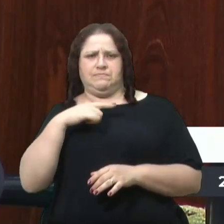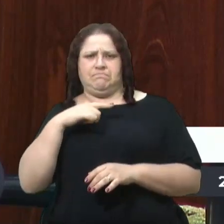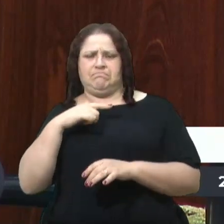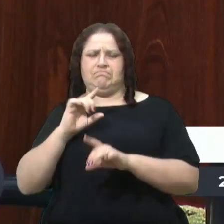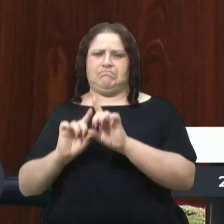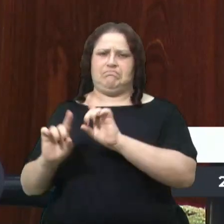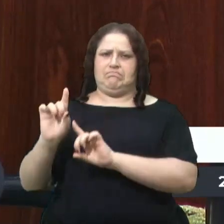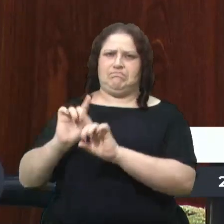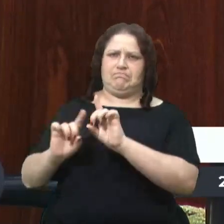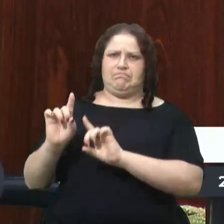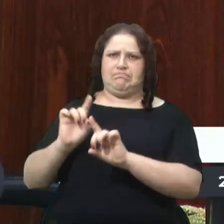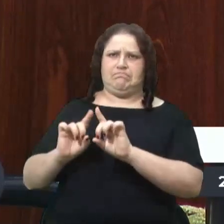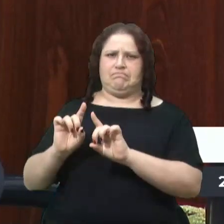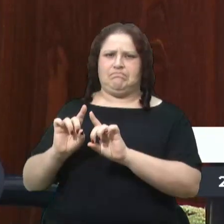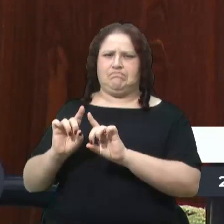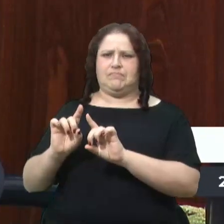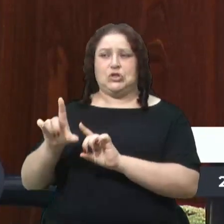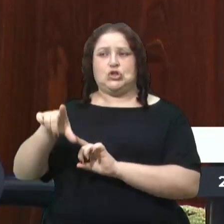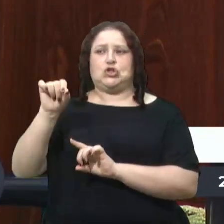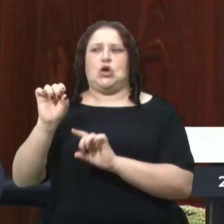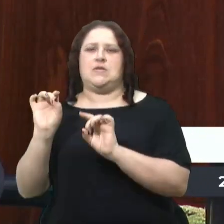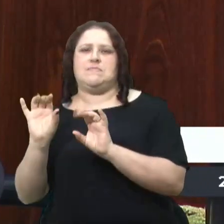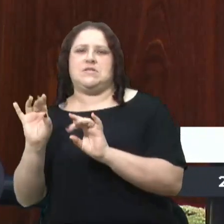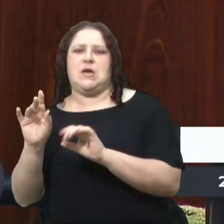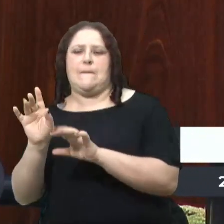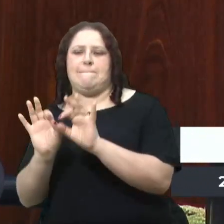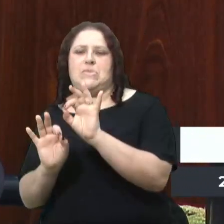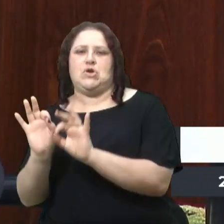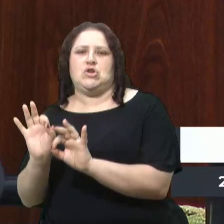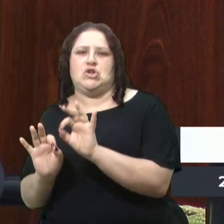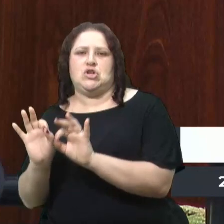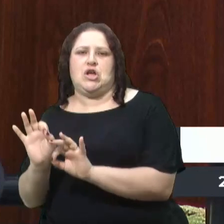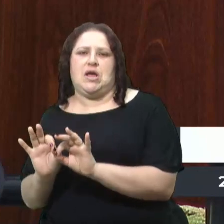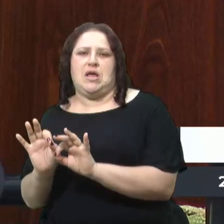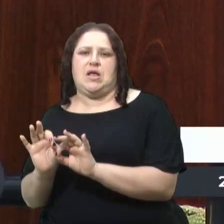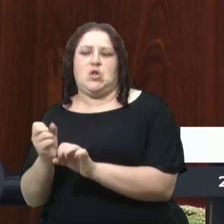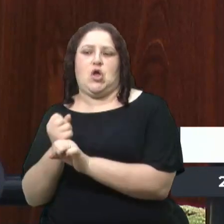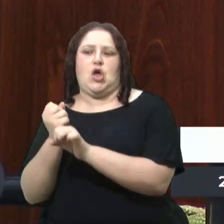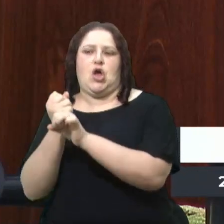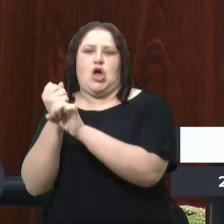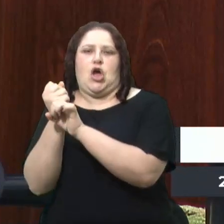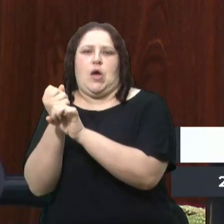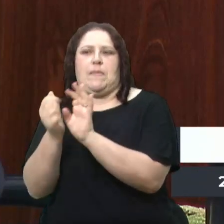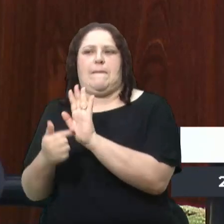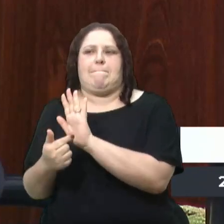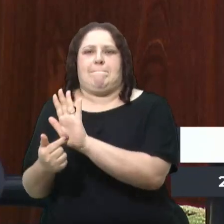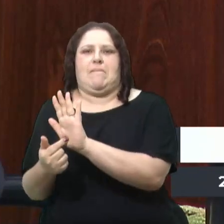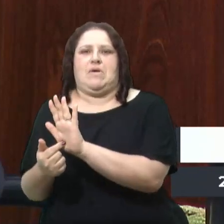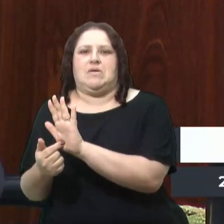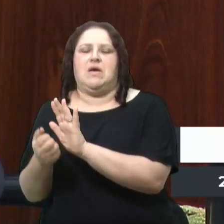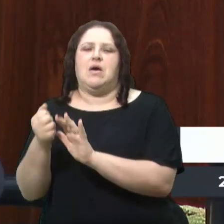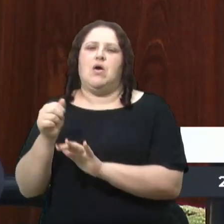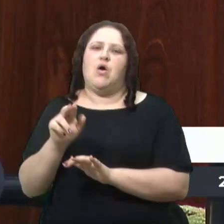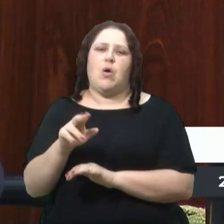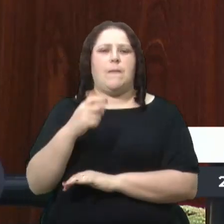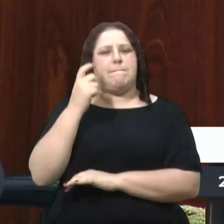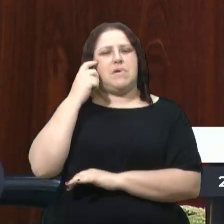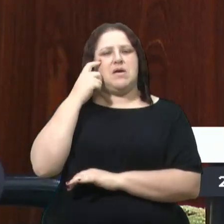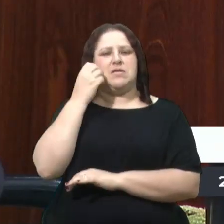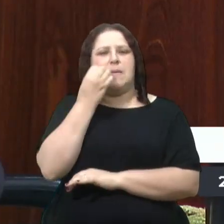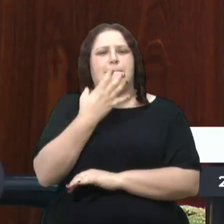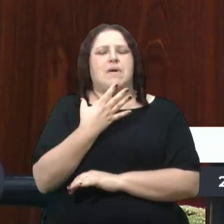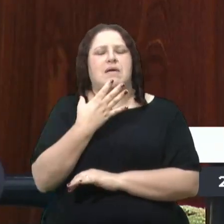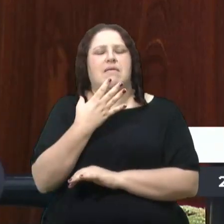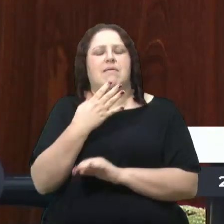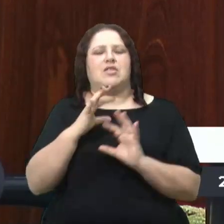predileção pelos projetos e pelas obras que são apresentadas ou se pensa no bem comum da